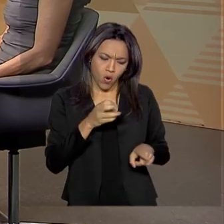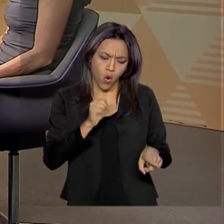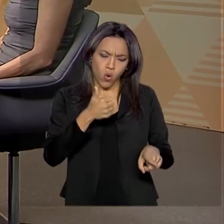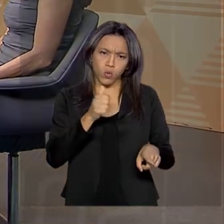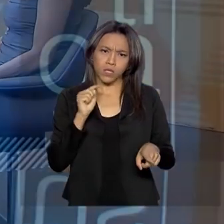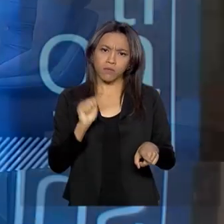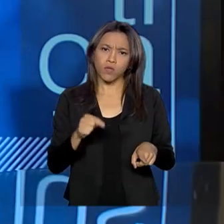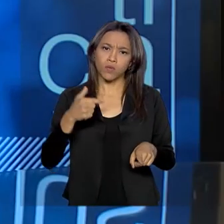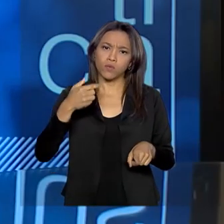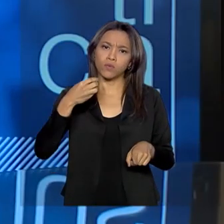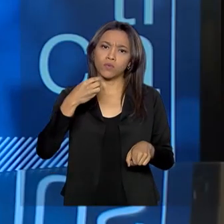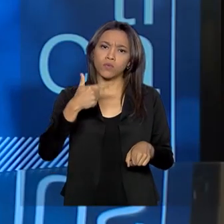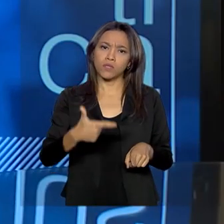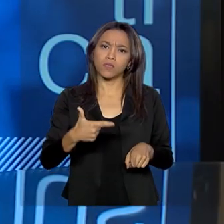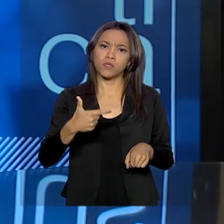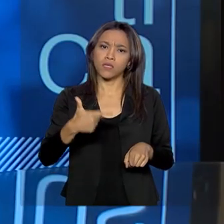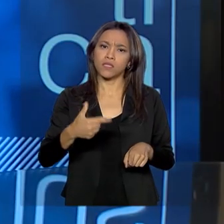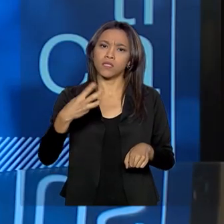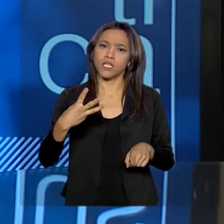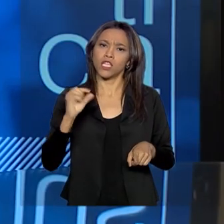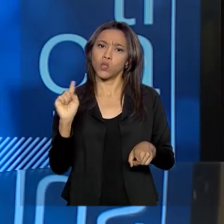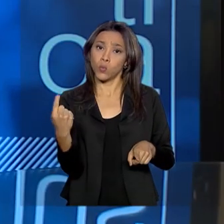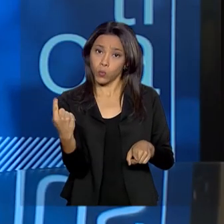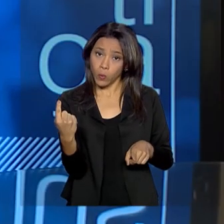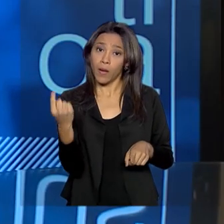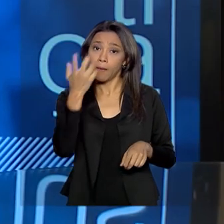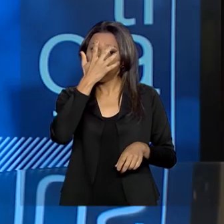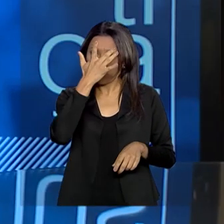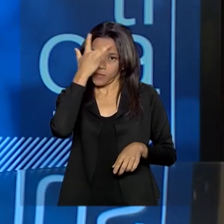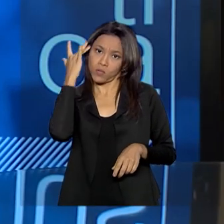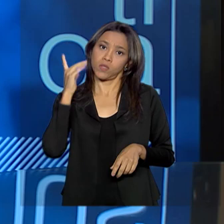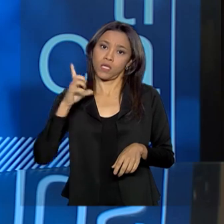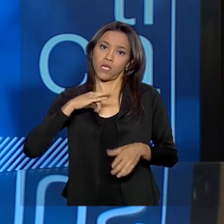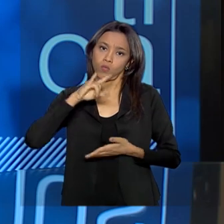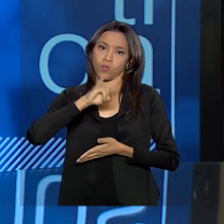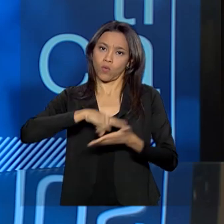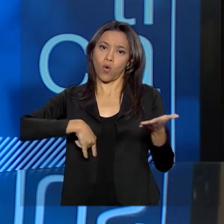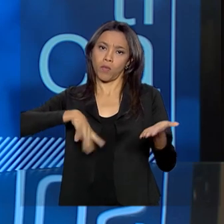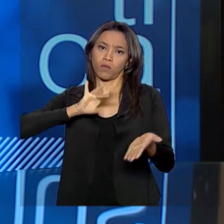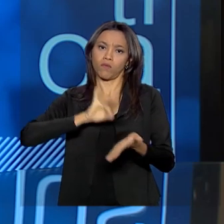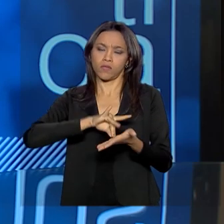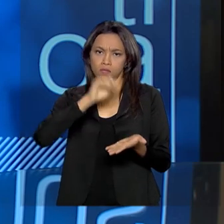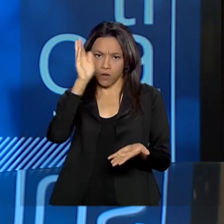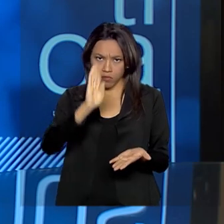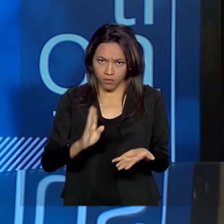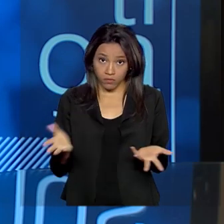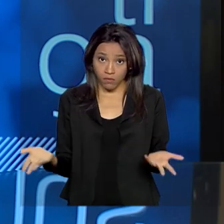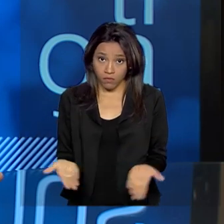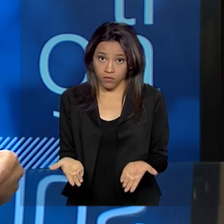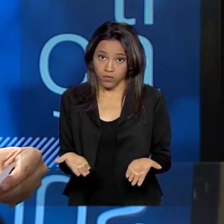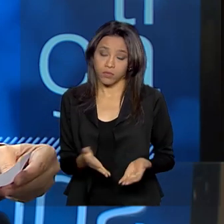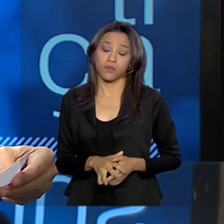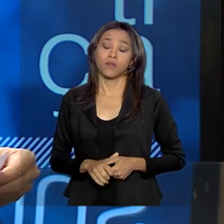.231 refugiados que têm esse reconhecimento oficial no Brasil, hoje.